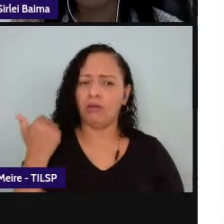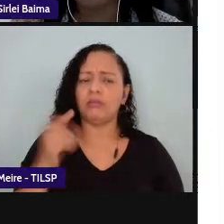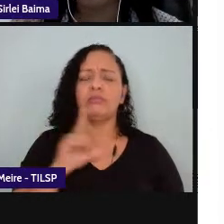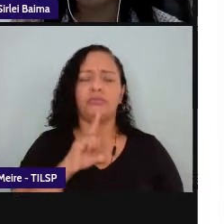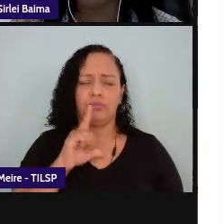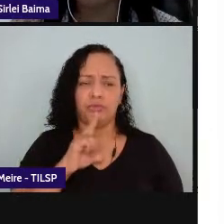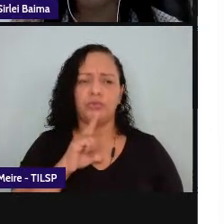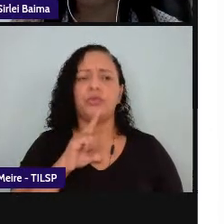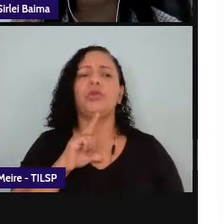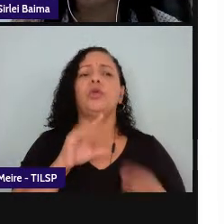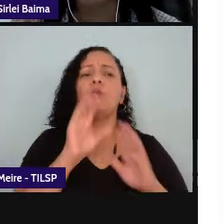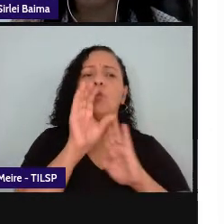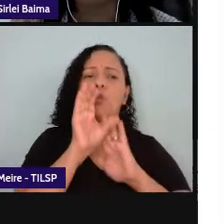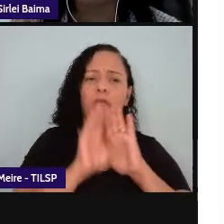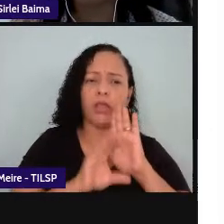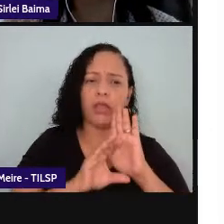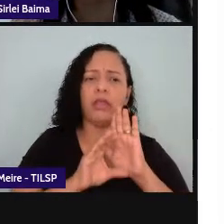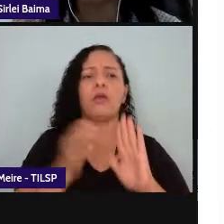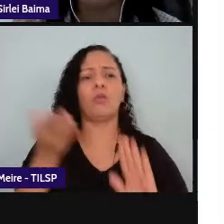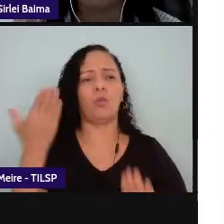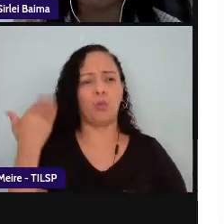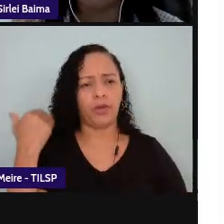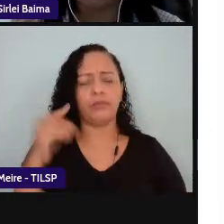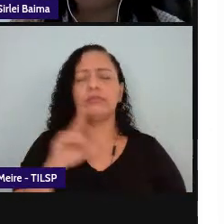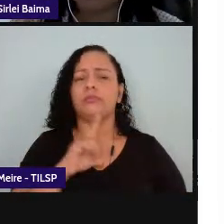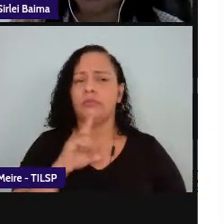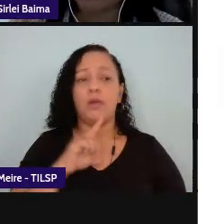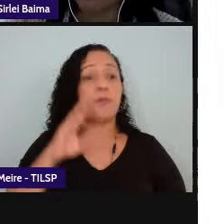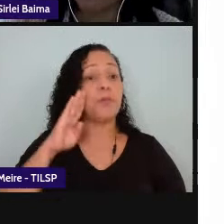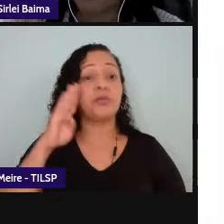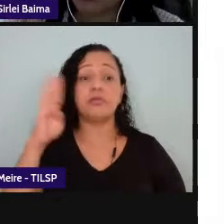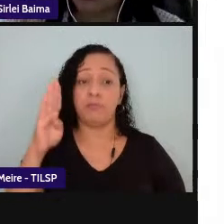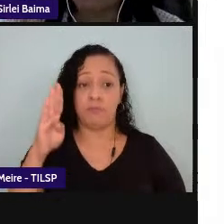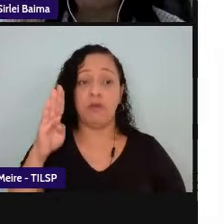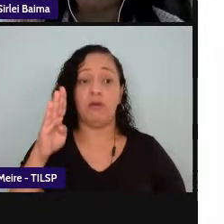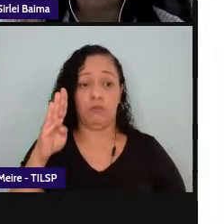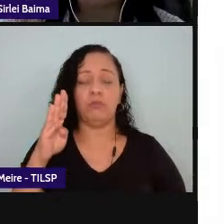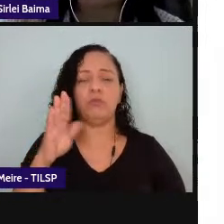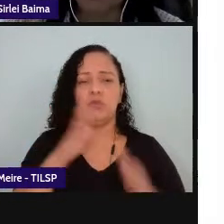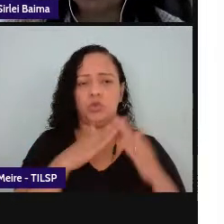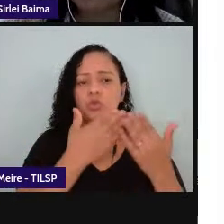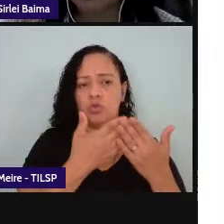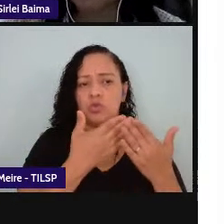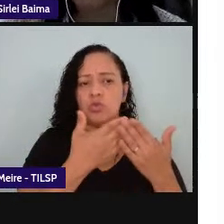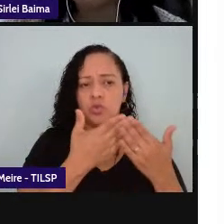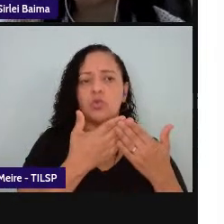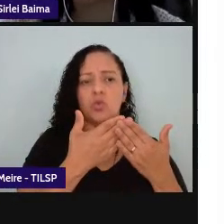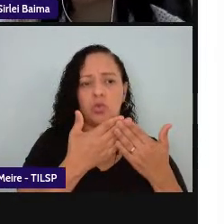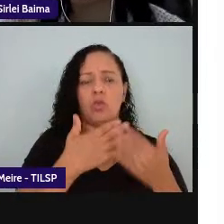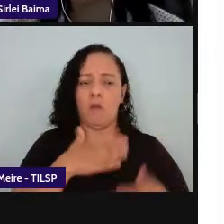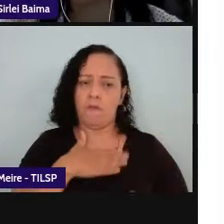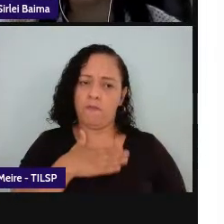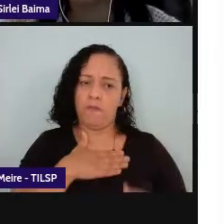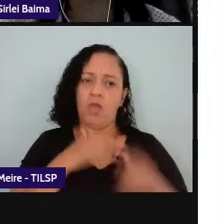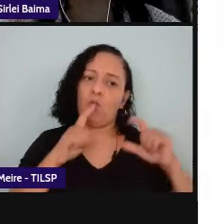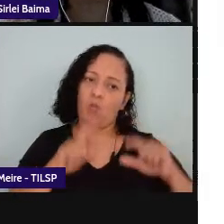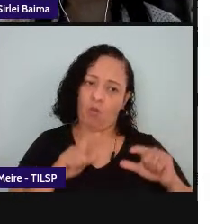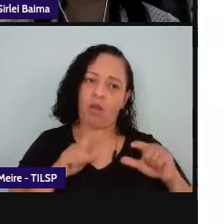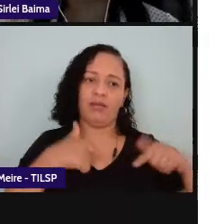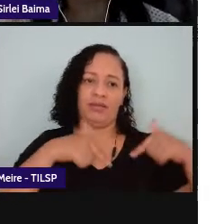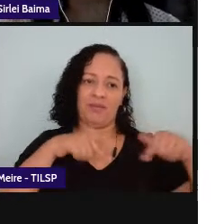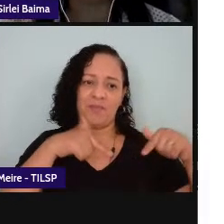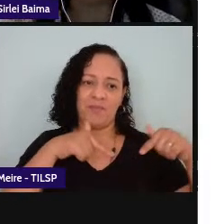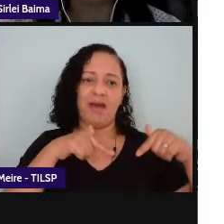anteriores nos currículos da rede em especial o currículo do meu lugar de fala que seria o currículo do Amazonas